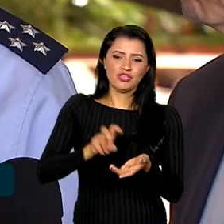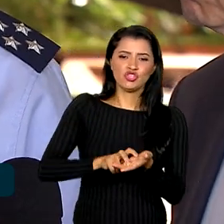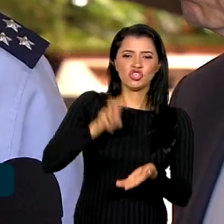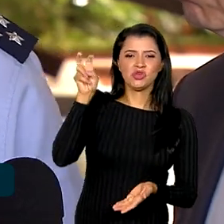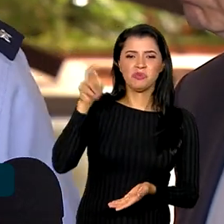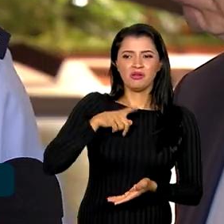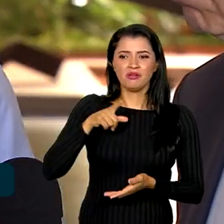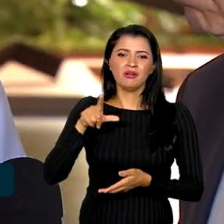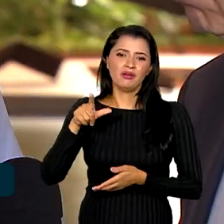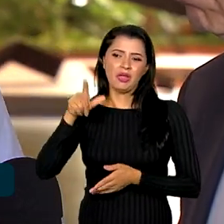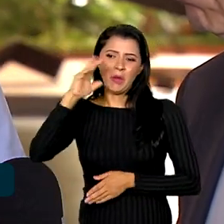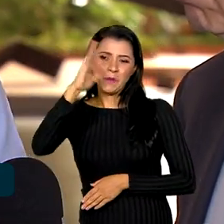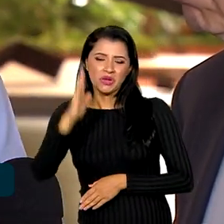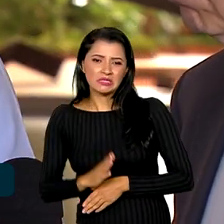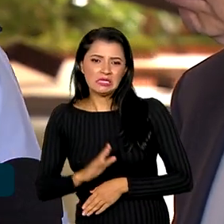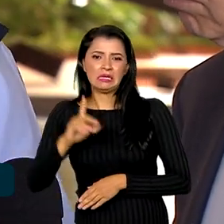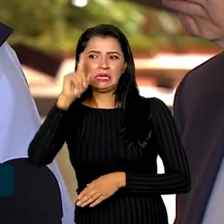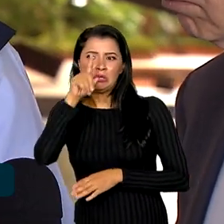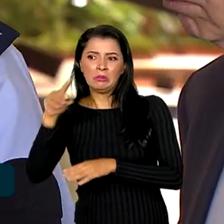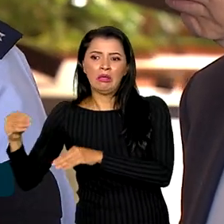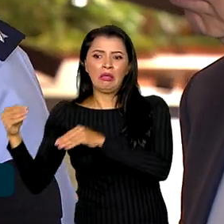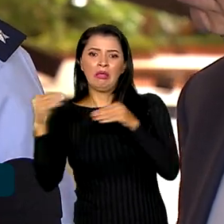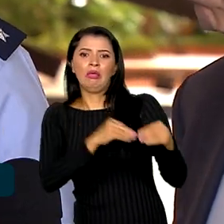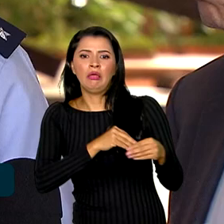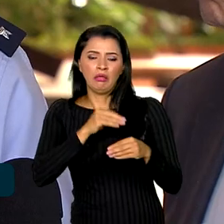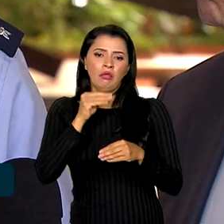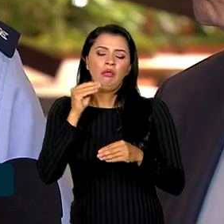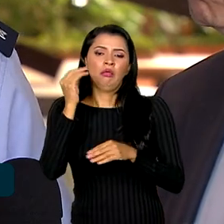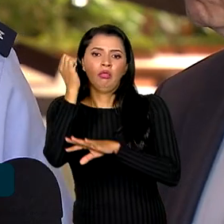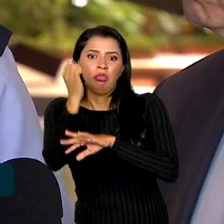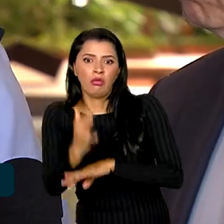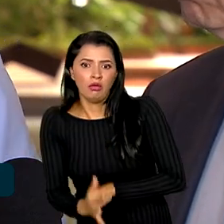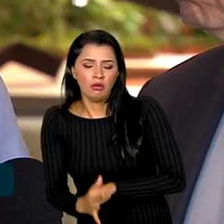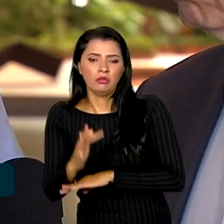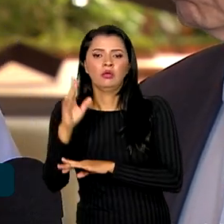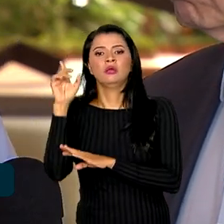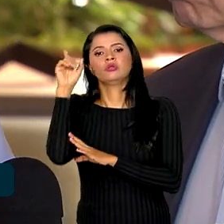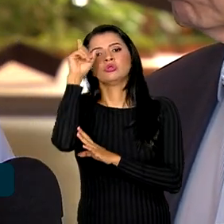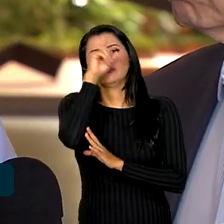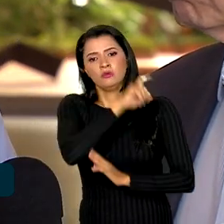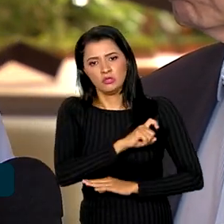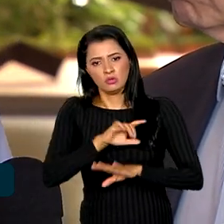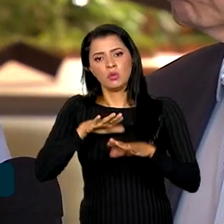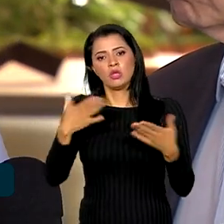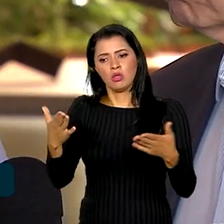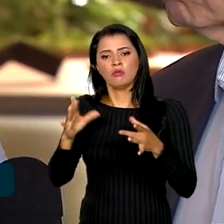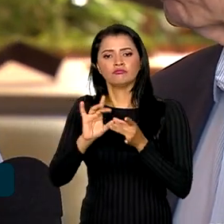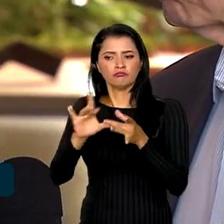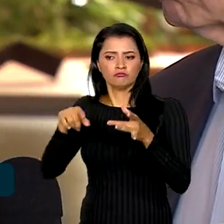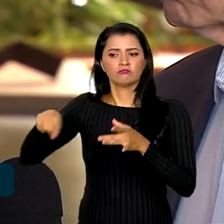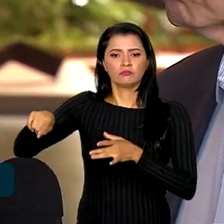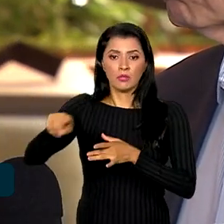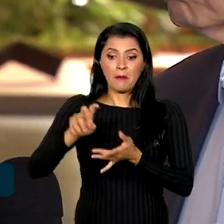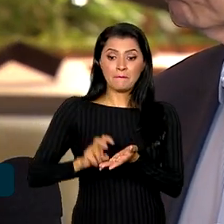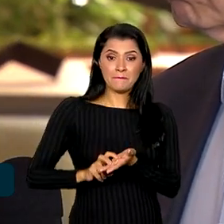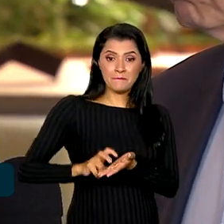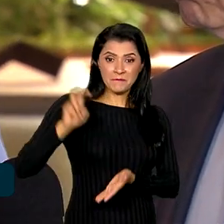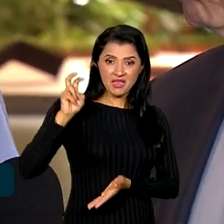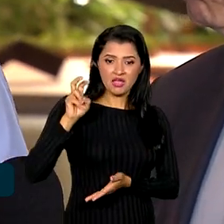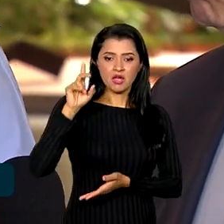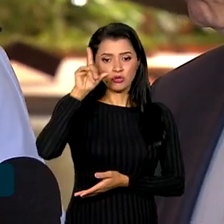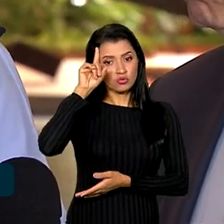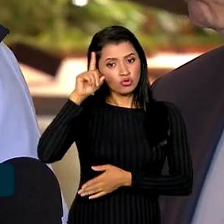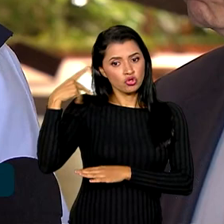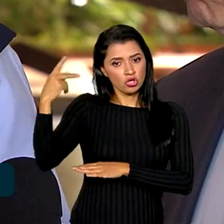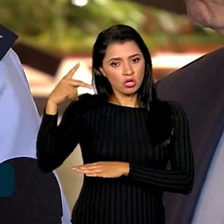teríamos, nós brasileiros, deslocamentos complicadíssimos durante a madrugada. Então, nós damos chance para que, durante as manhãs de cada dia